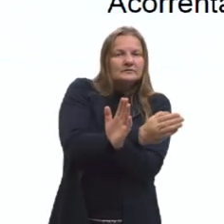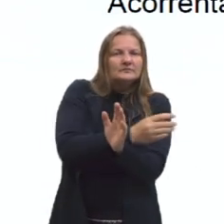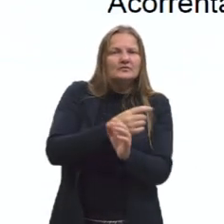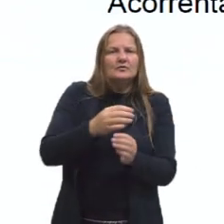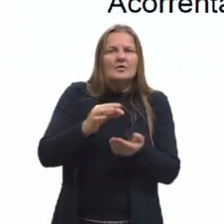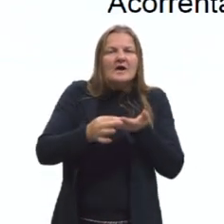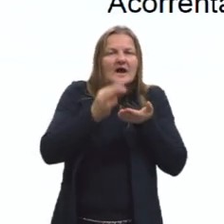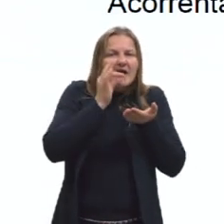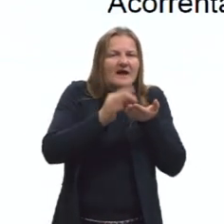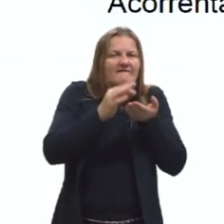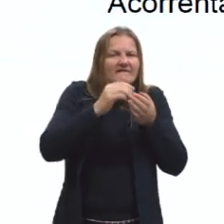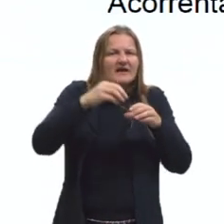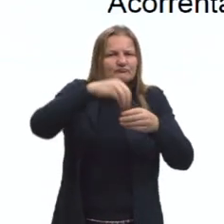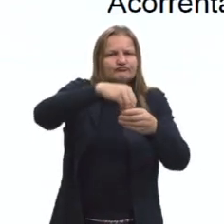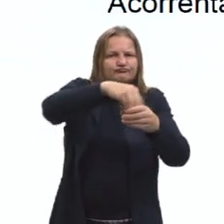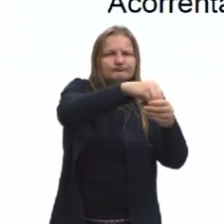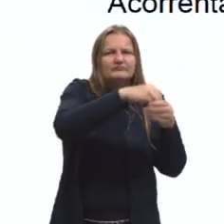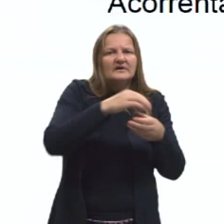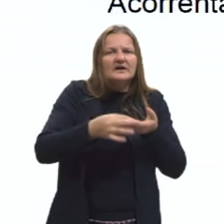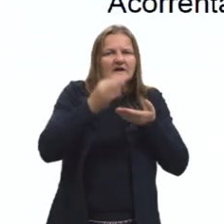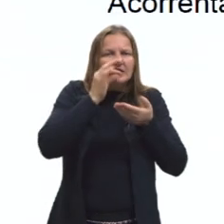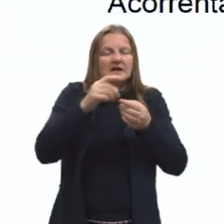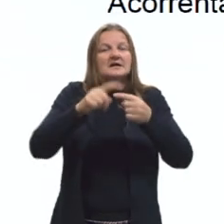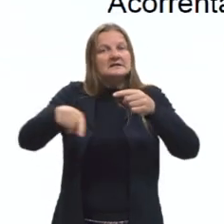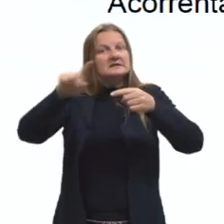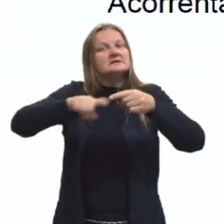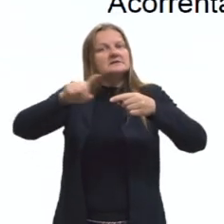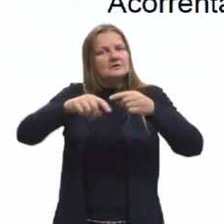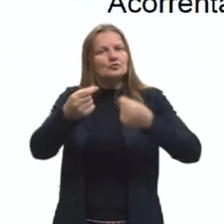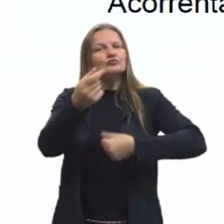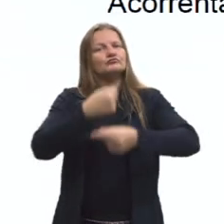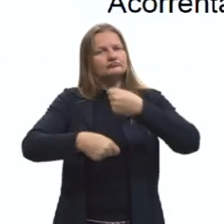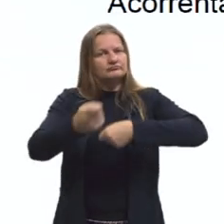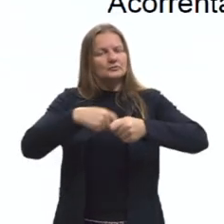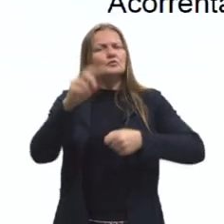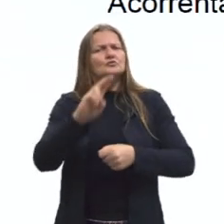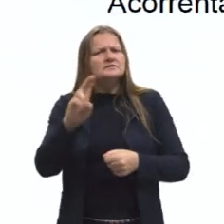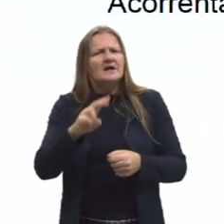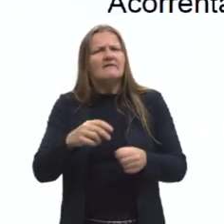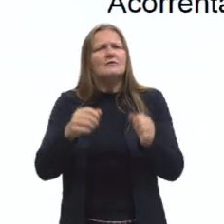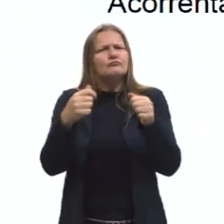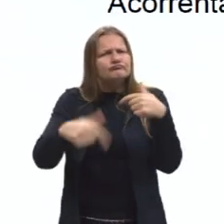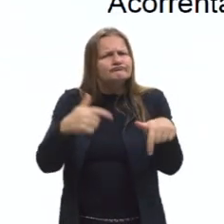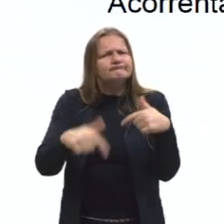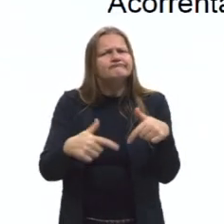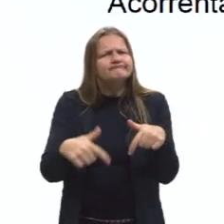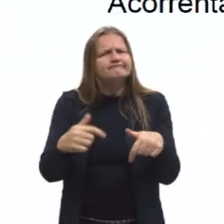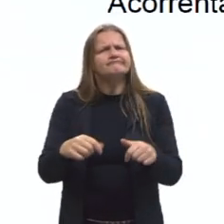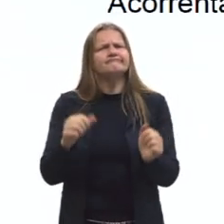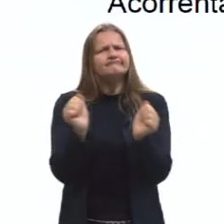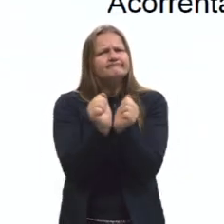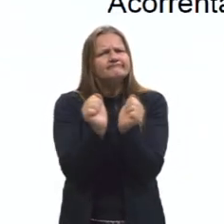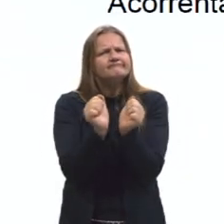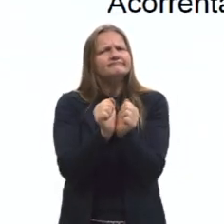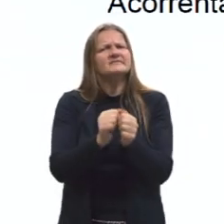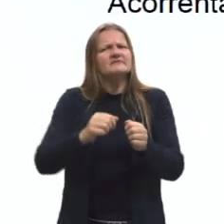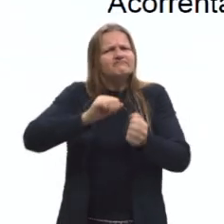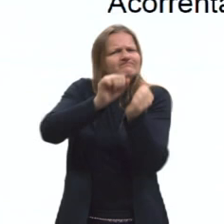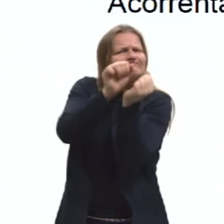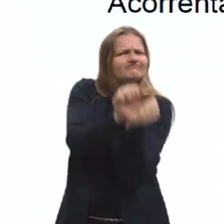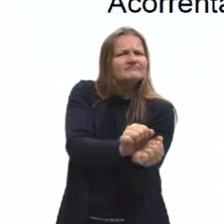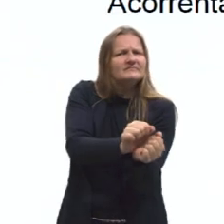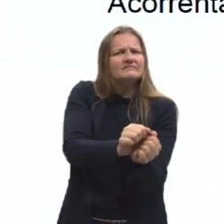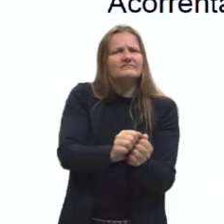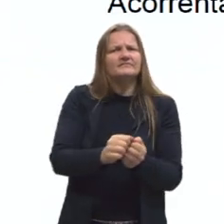cafezal, que foram dois ciclos econômicos muito importantes do Brasil que usaram mão de obra escravizada, para produzir